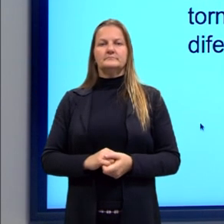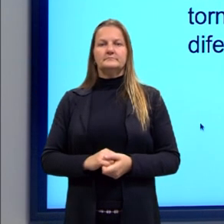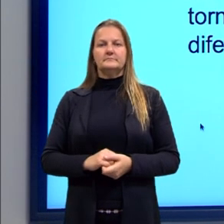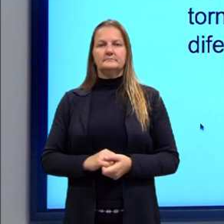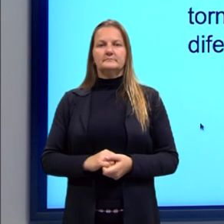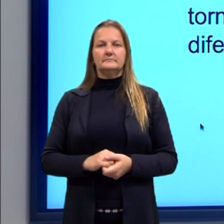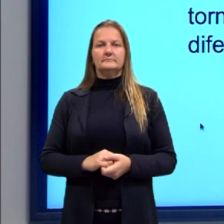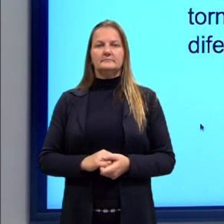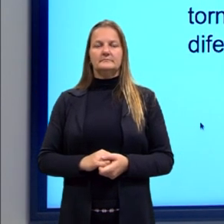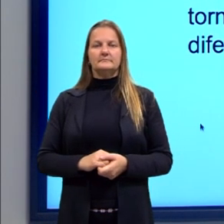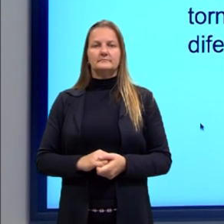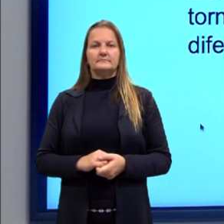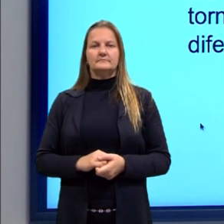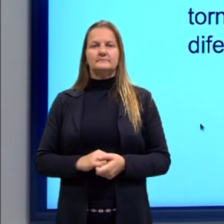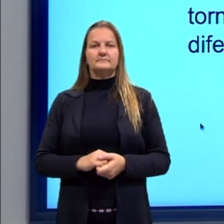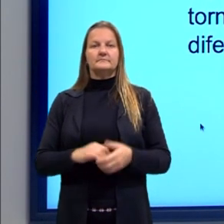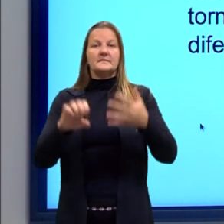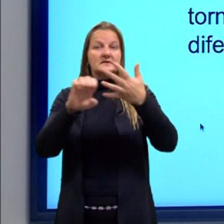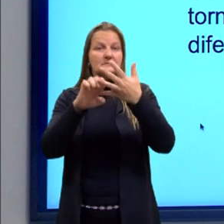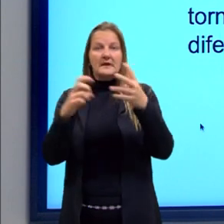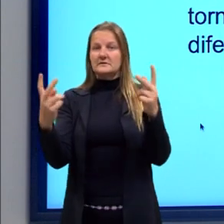mais que seja da mesma espécie.